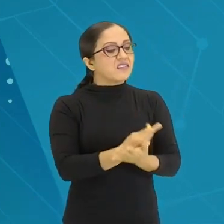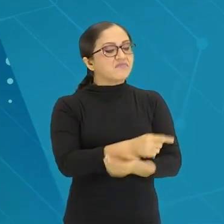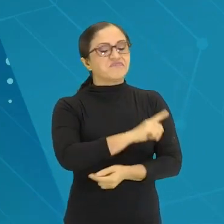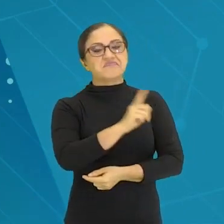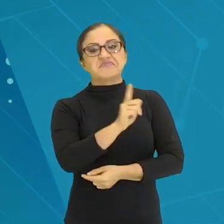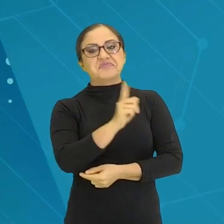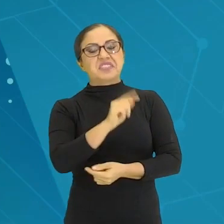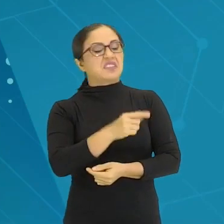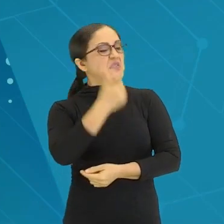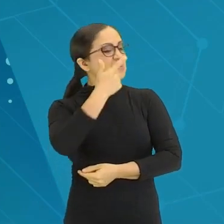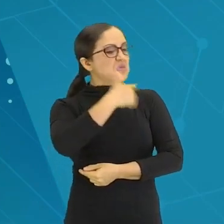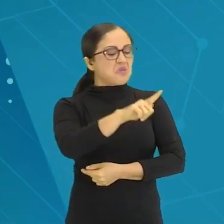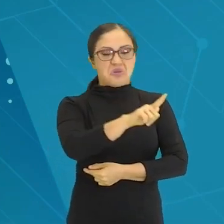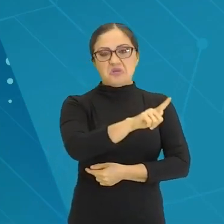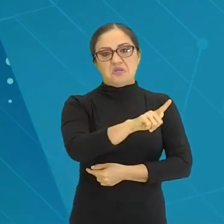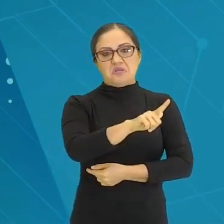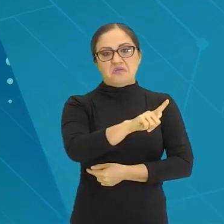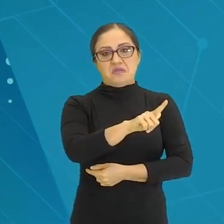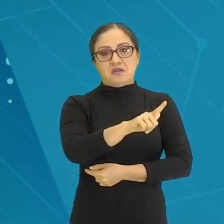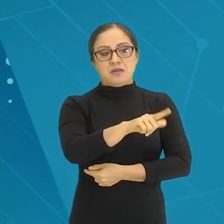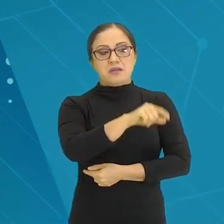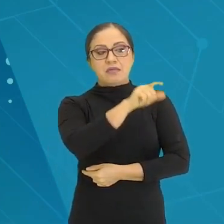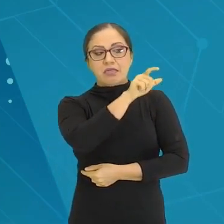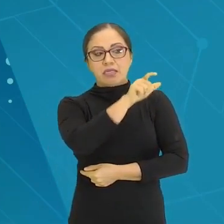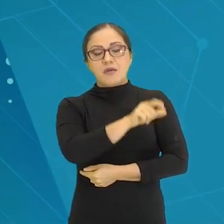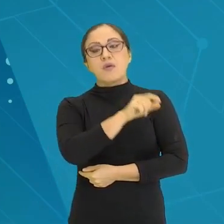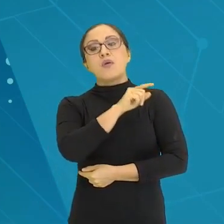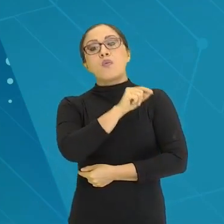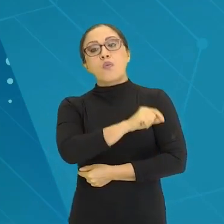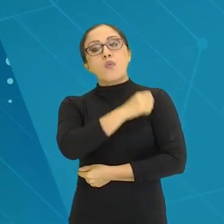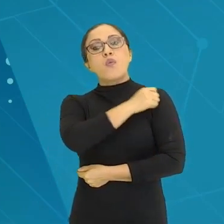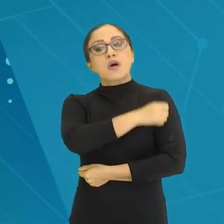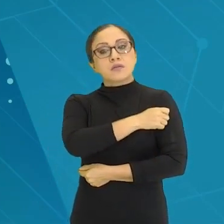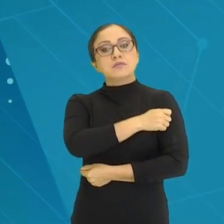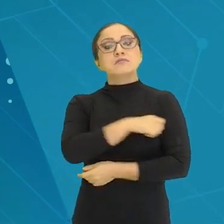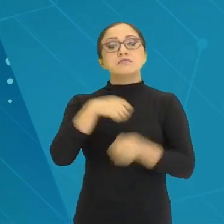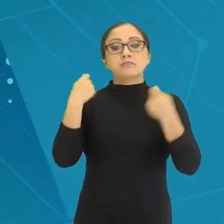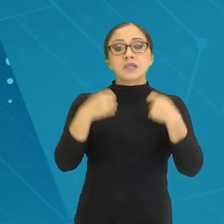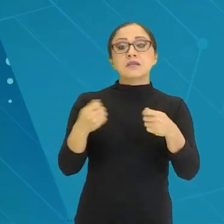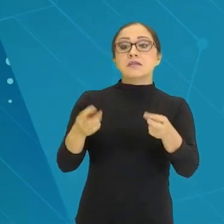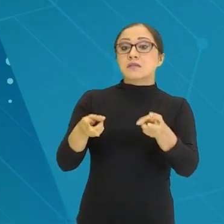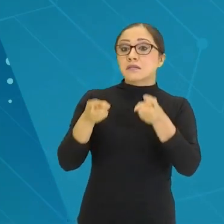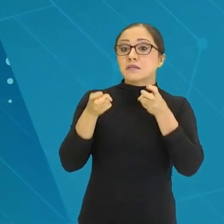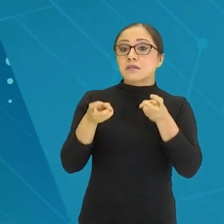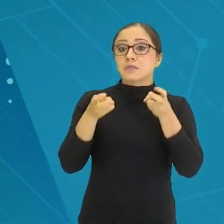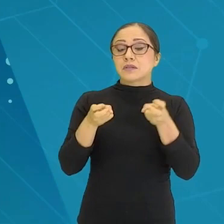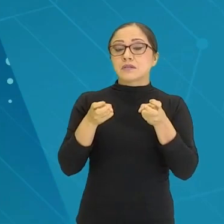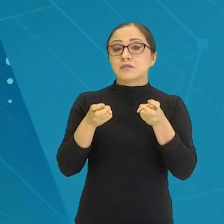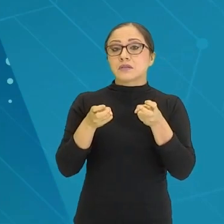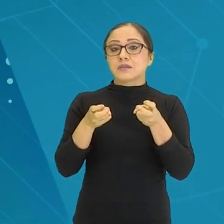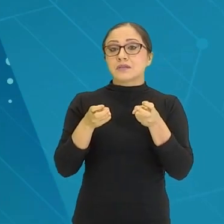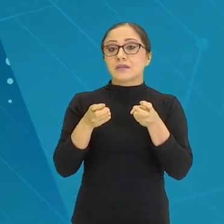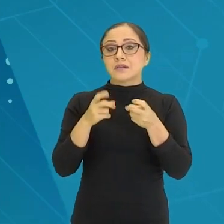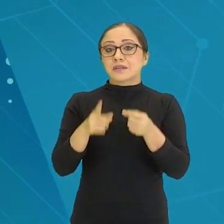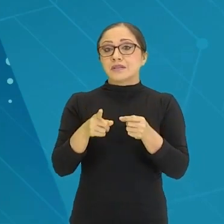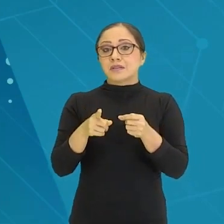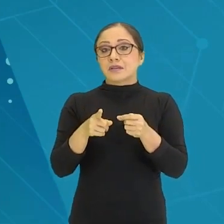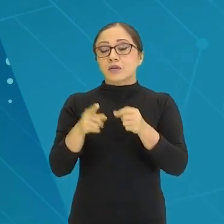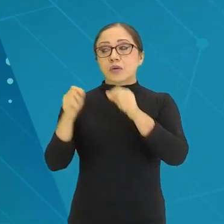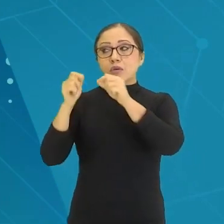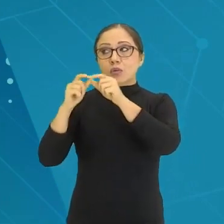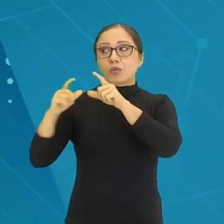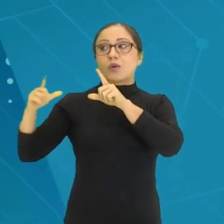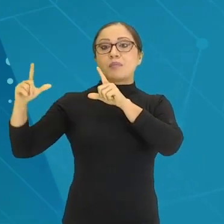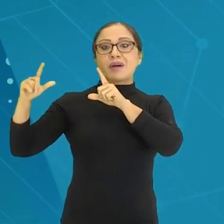jeito, é de outro jeito. É ele que precisa perceber. Então, essa é uma coisa que não aparece no esquema,